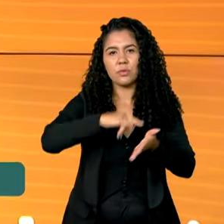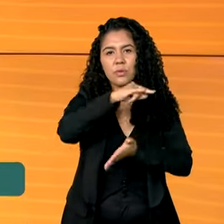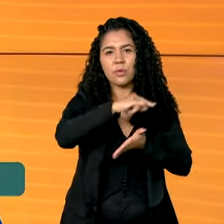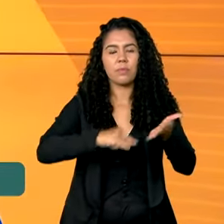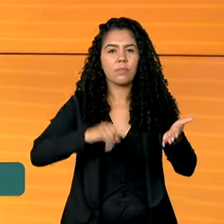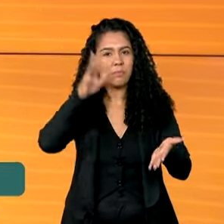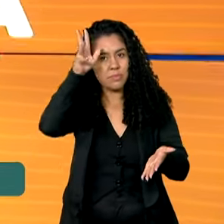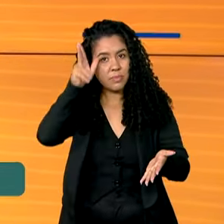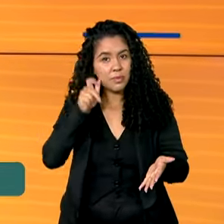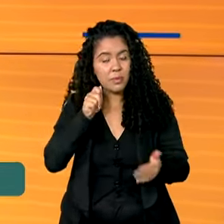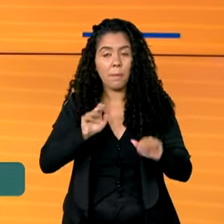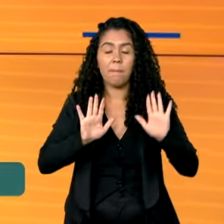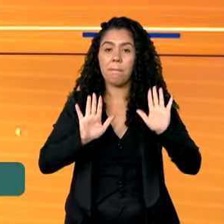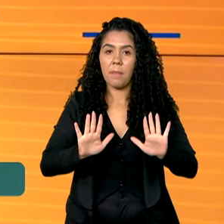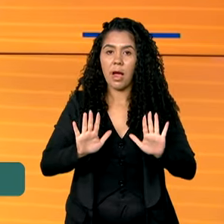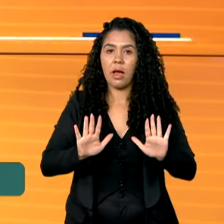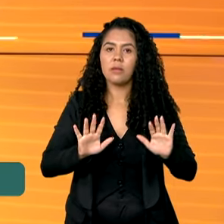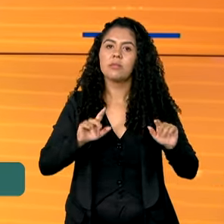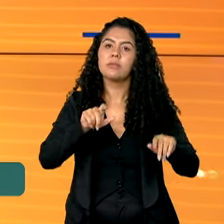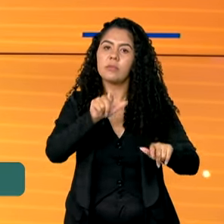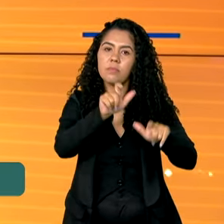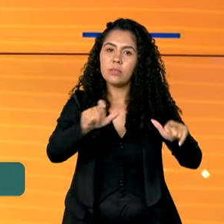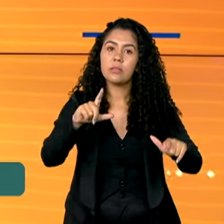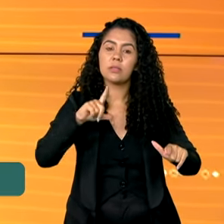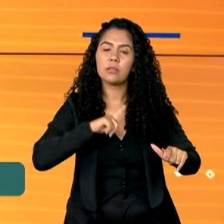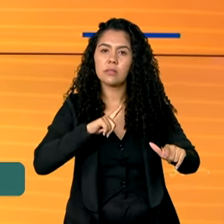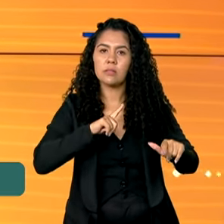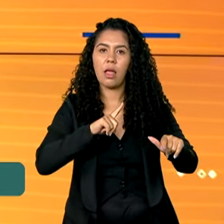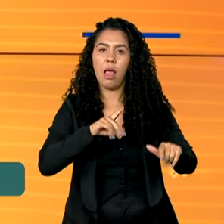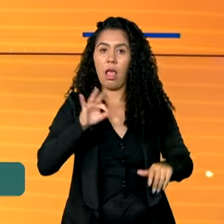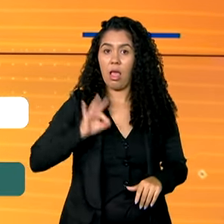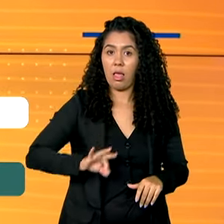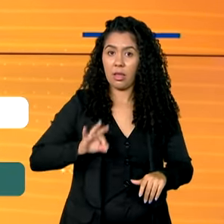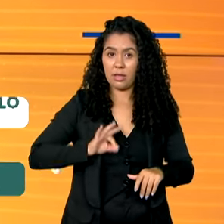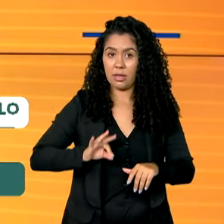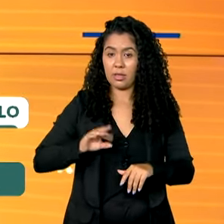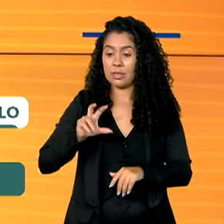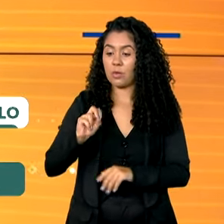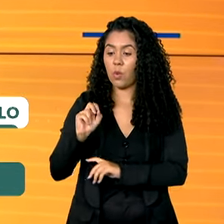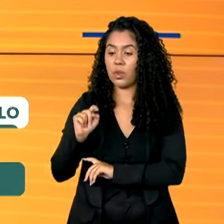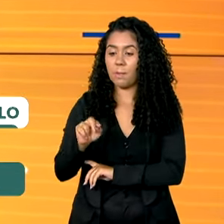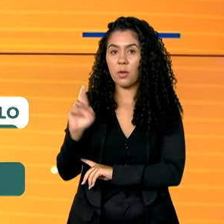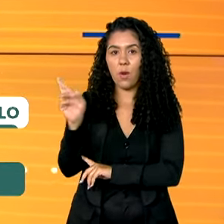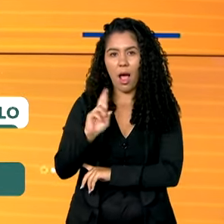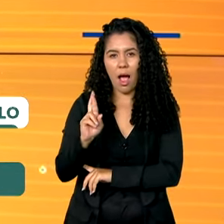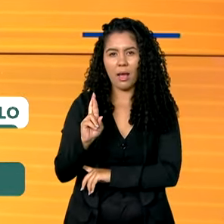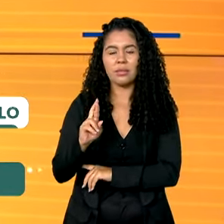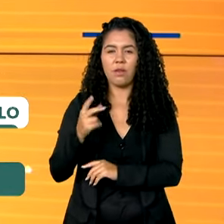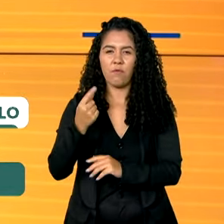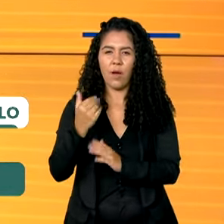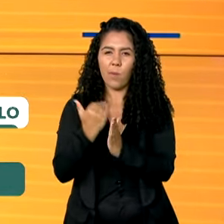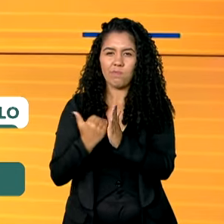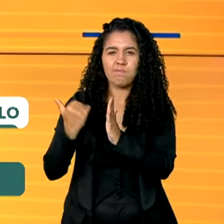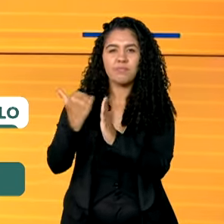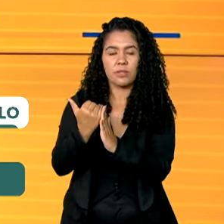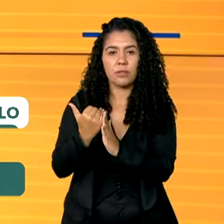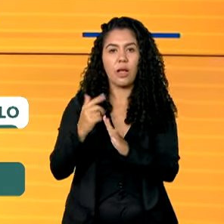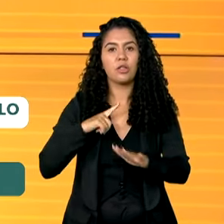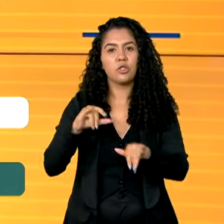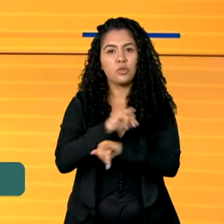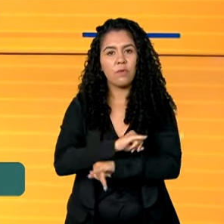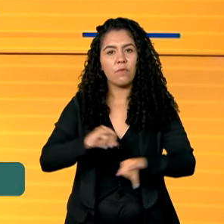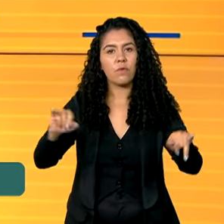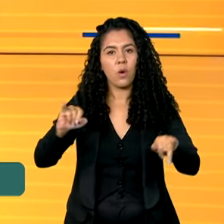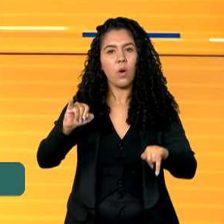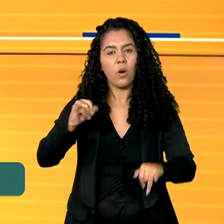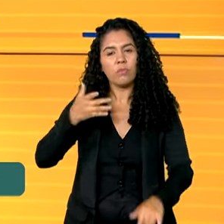Em compensação, quem tiver renda de mais de 50 mil reais por mês pagará um pouco mais. O anúncio foi feito